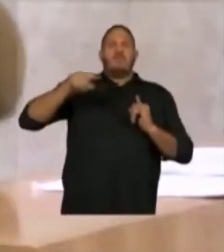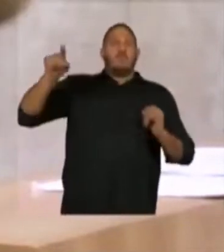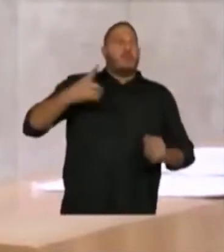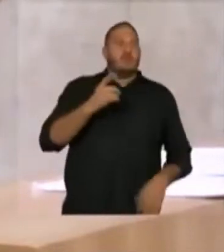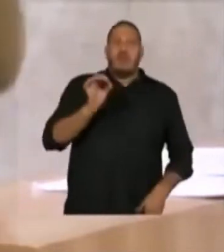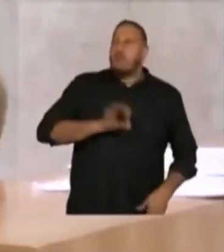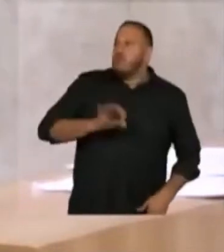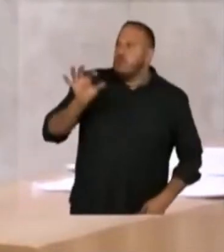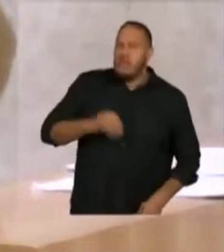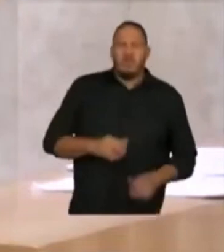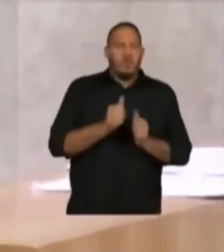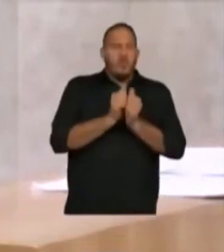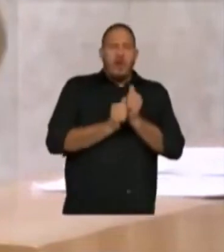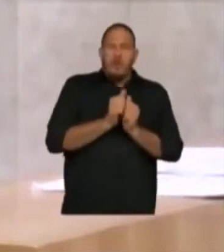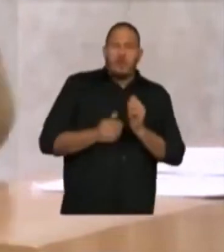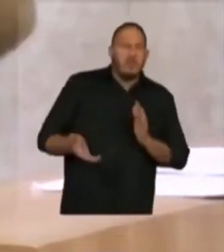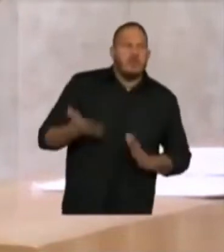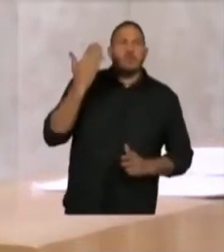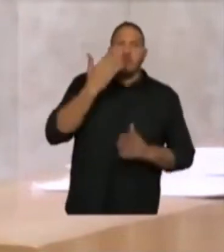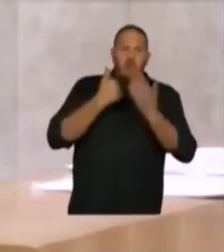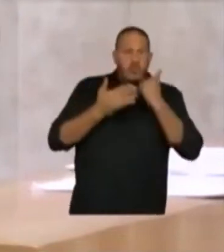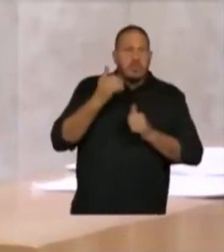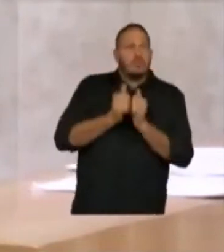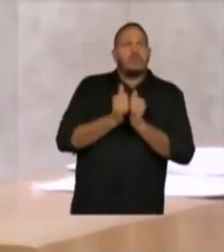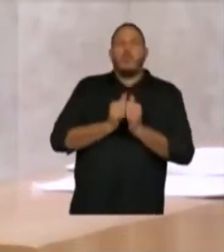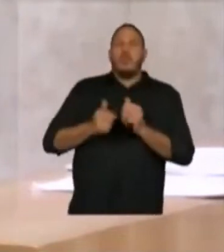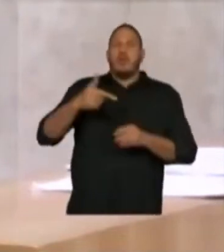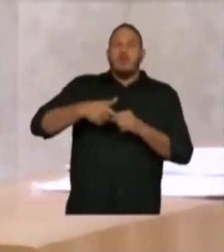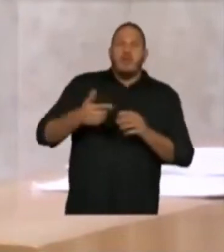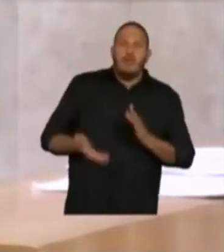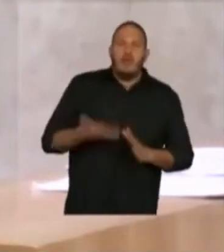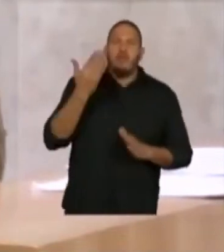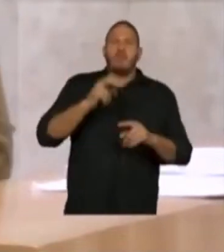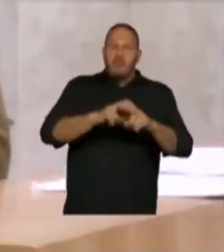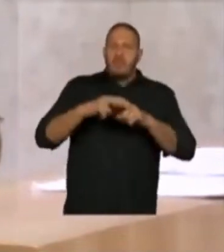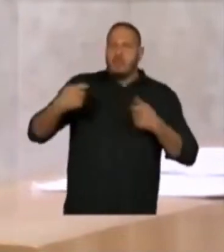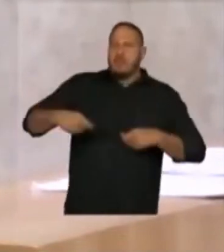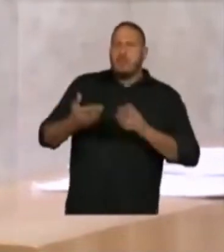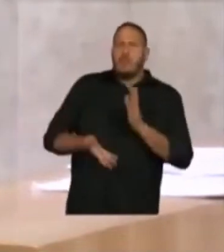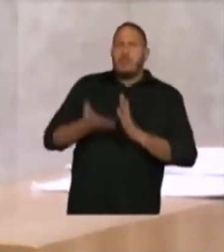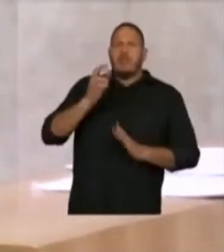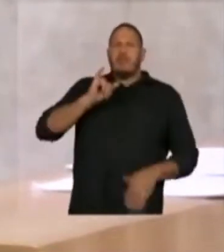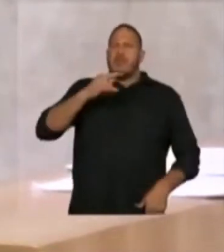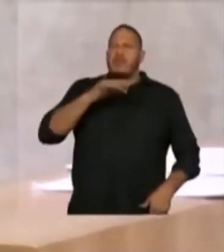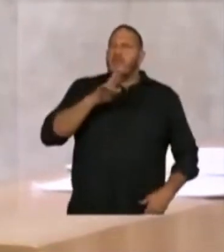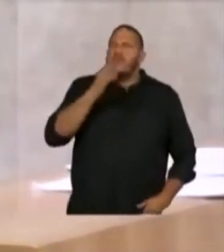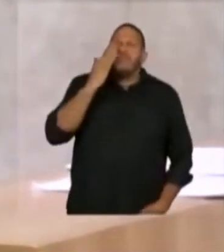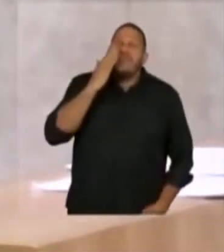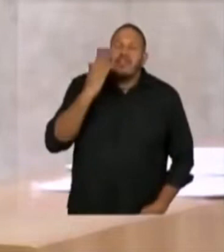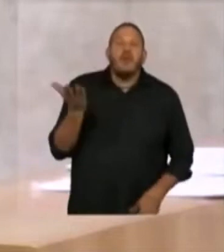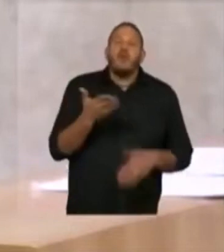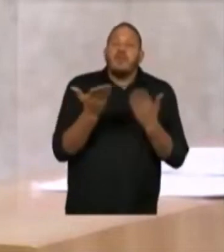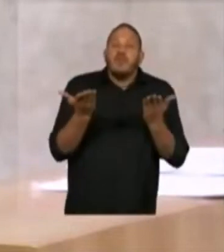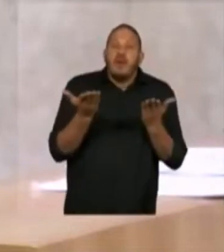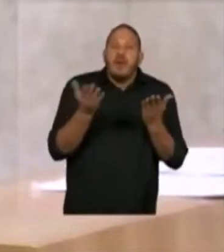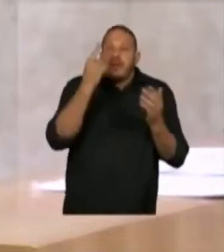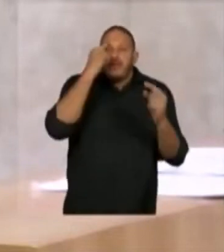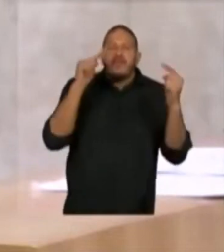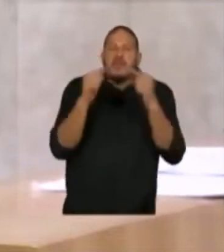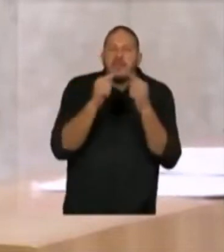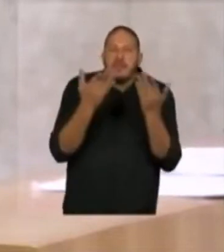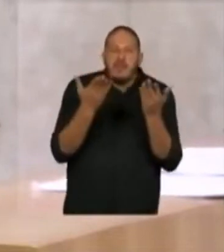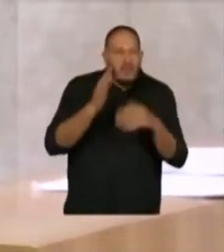o arroz aumentou, a comida aumentou, a gasolina aumentou e por isso tem que aumentar o IPTU. Eu queria entender quando é que essa lógica